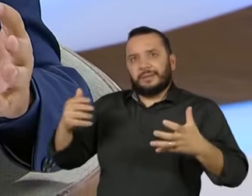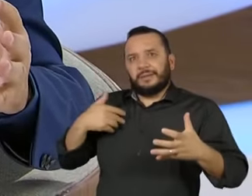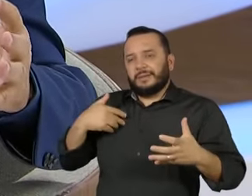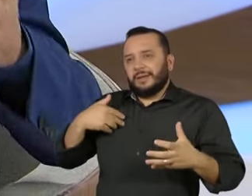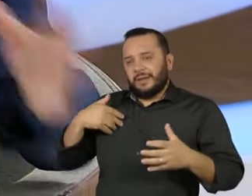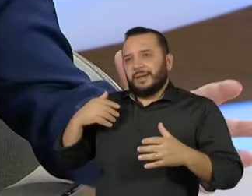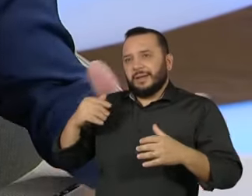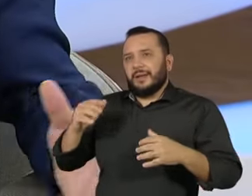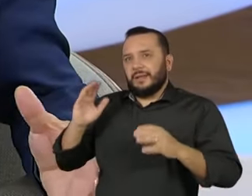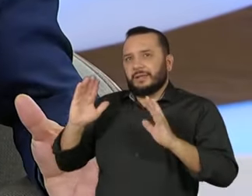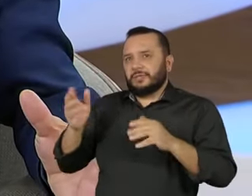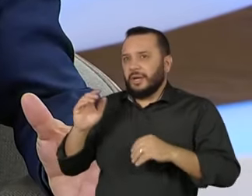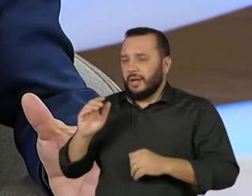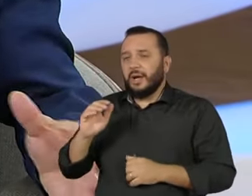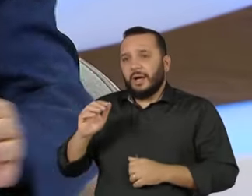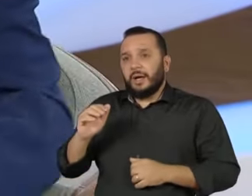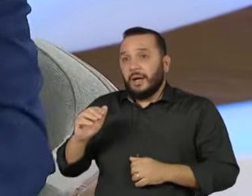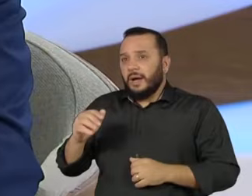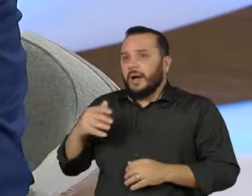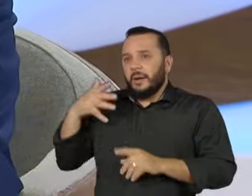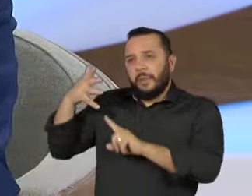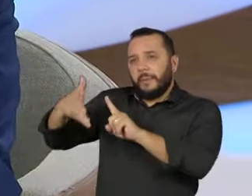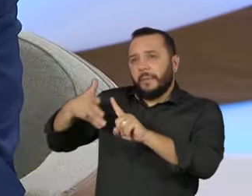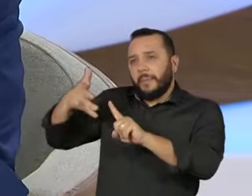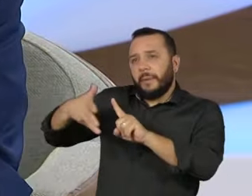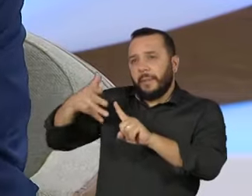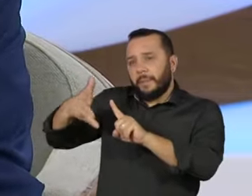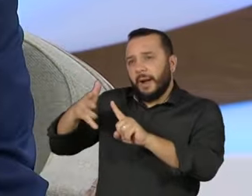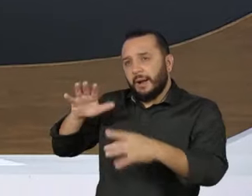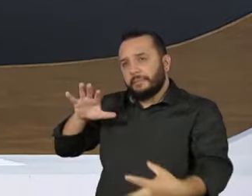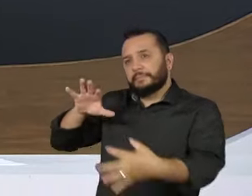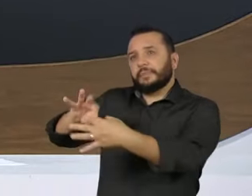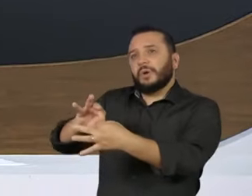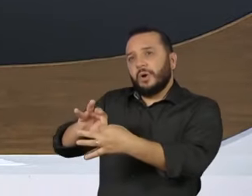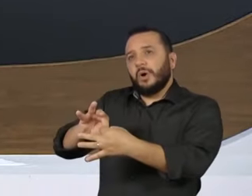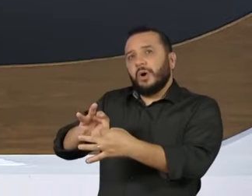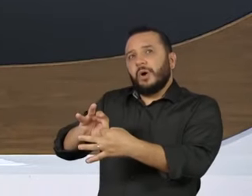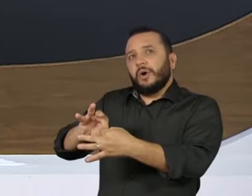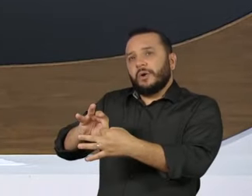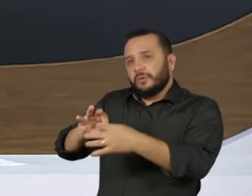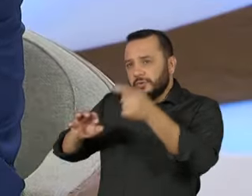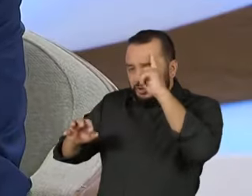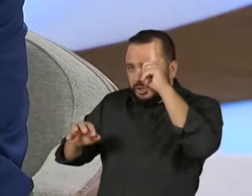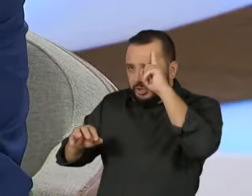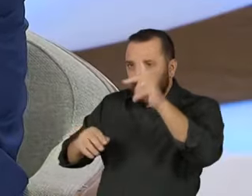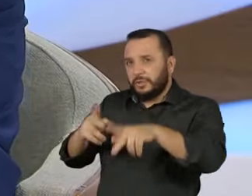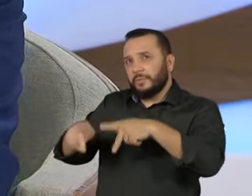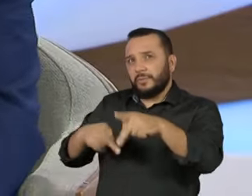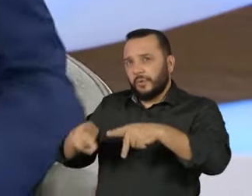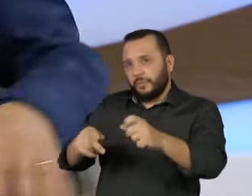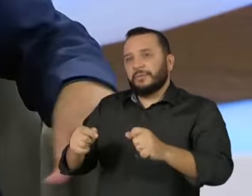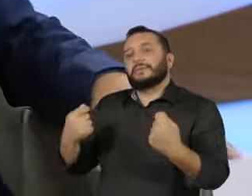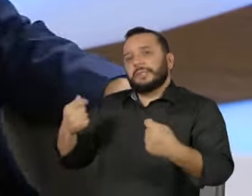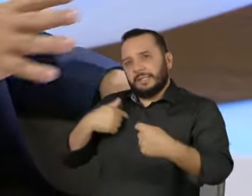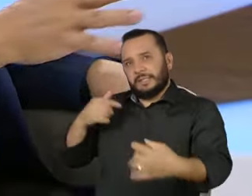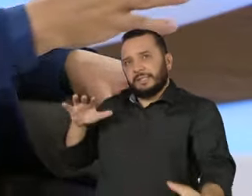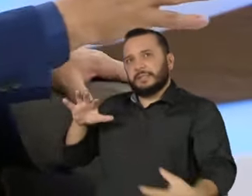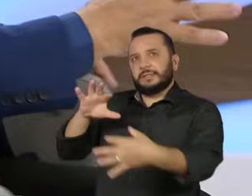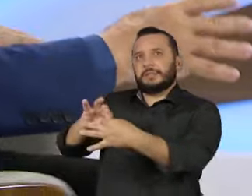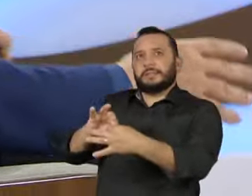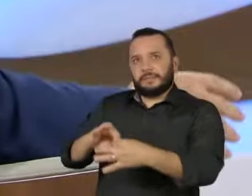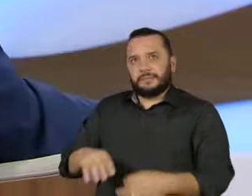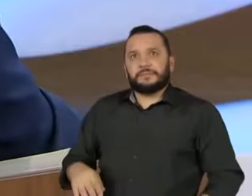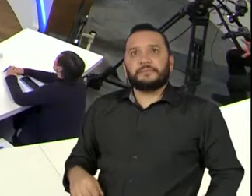narrativa ao dia a dia da população. Que eu chamo assim, de criar uma espécie de um fio terra, de criar um fio terra na relação com a sociedade.